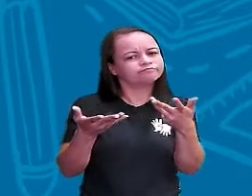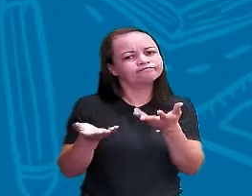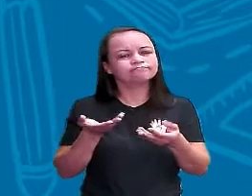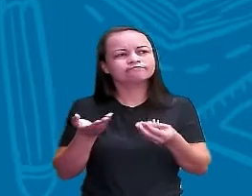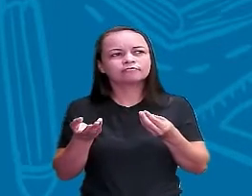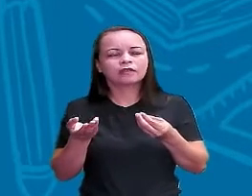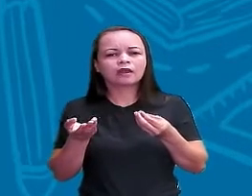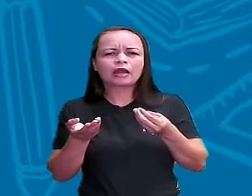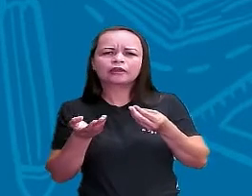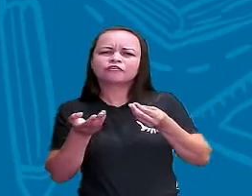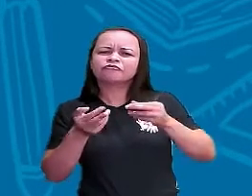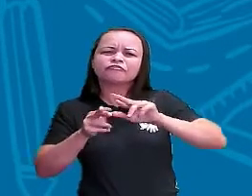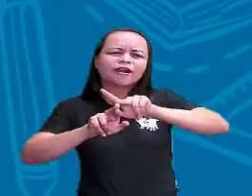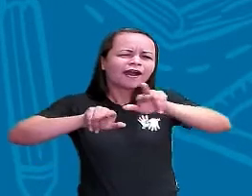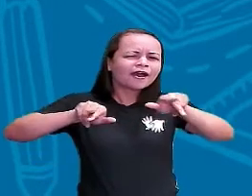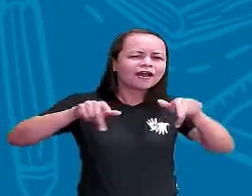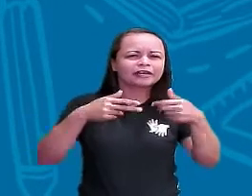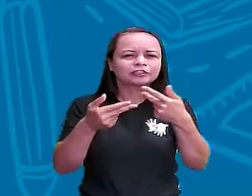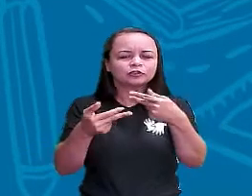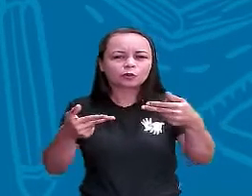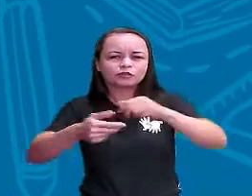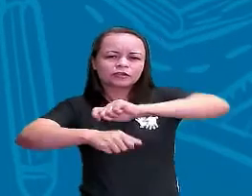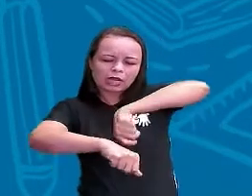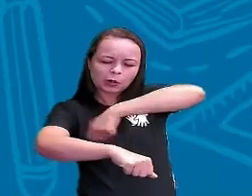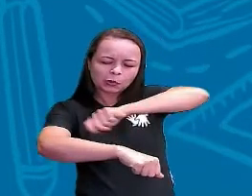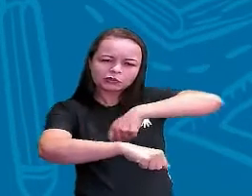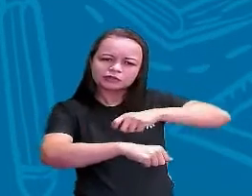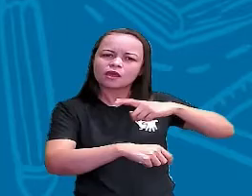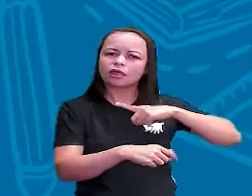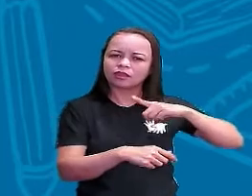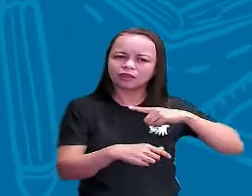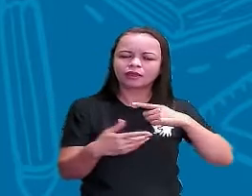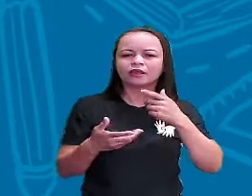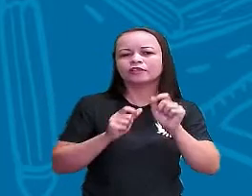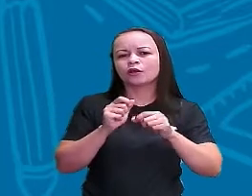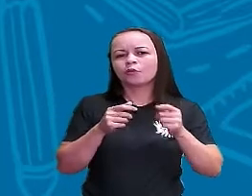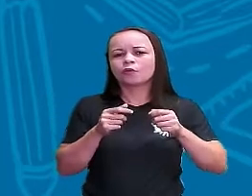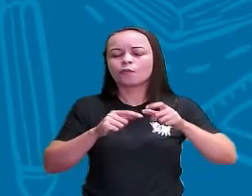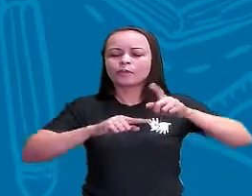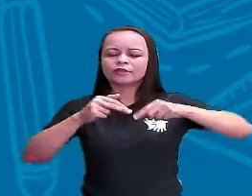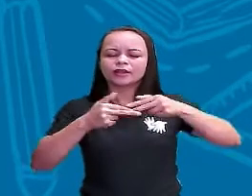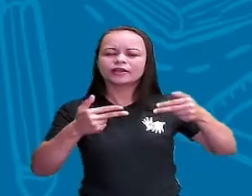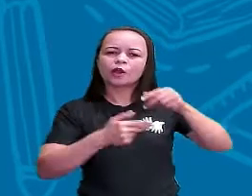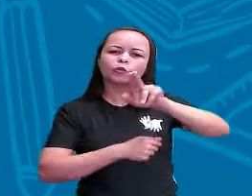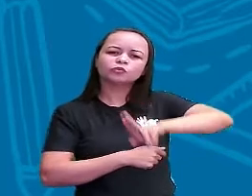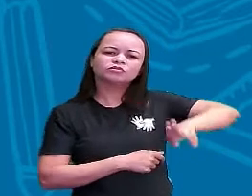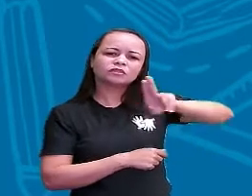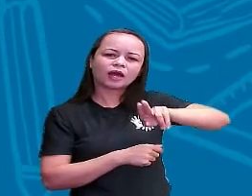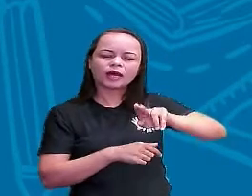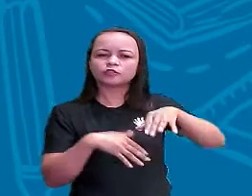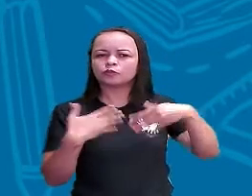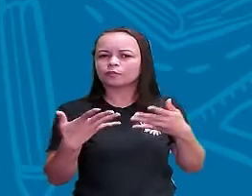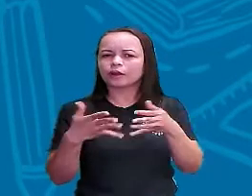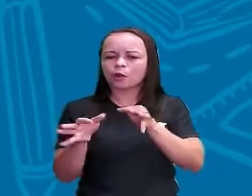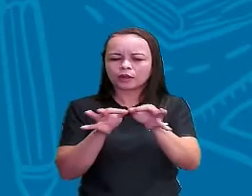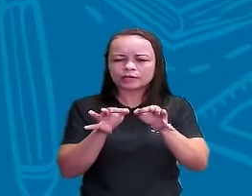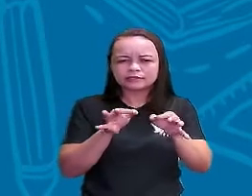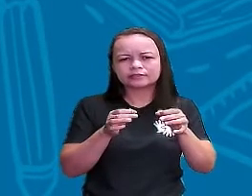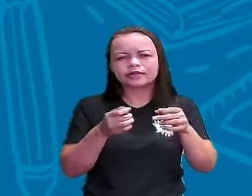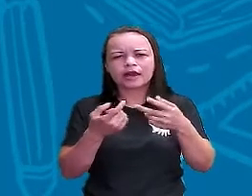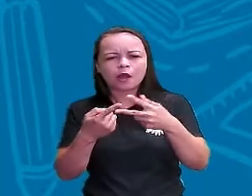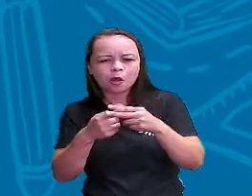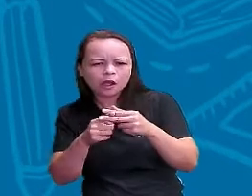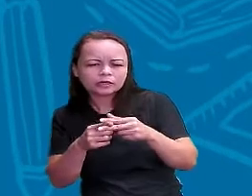Aquele monte de coisas que tem na cozinha Que tipo de material foi utilizado Para confeccionar aquele objeto